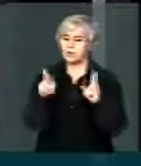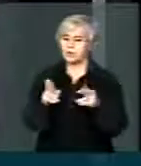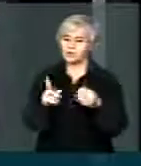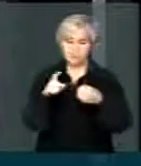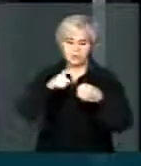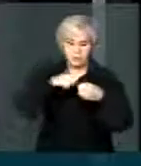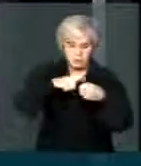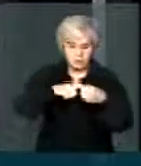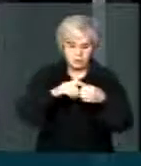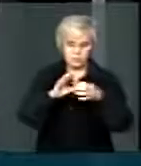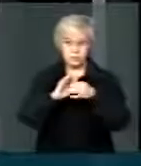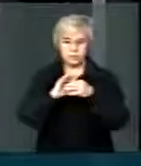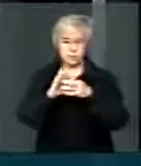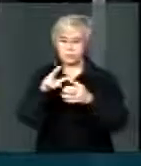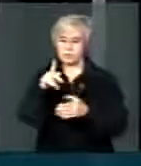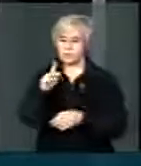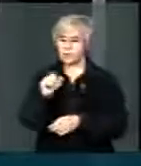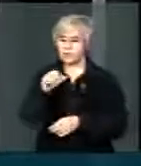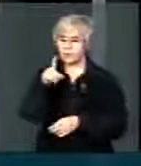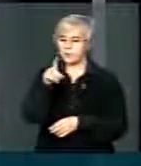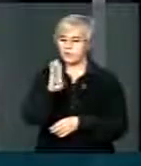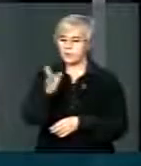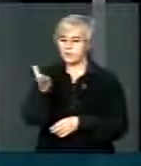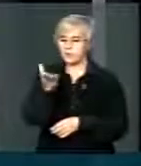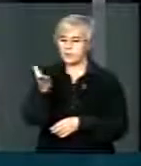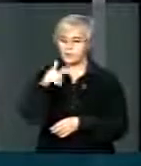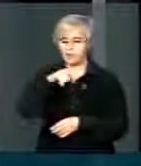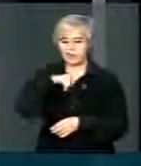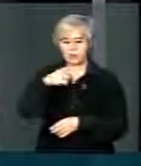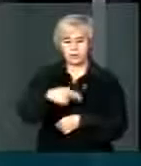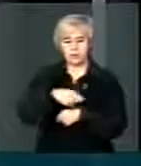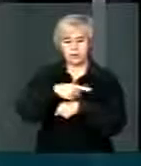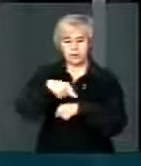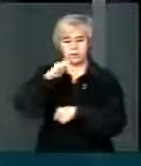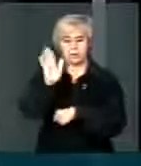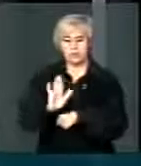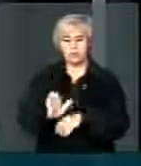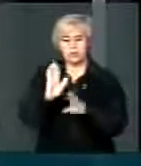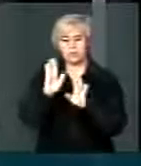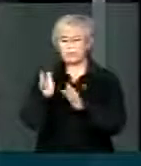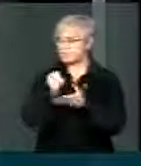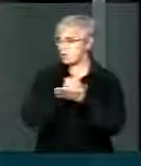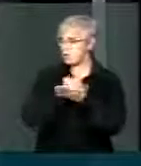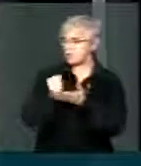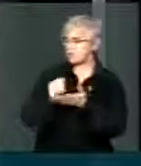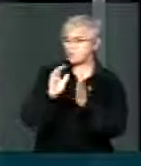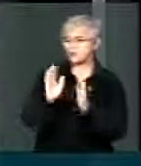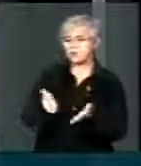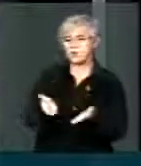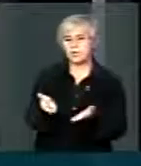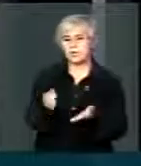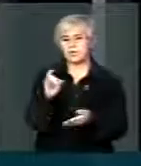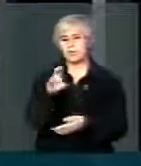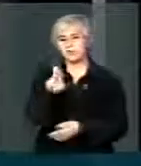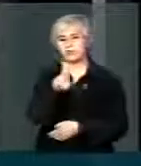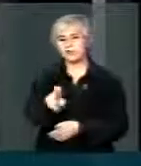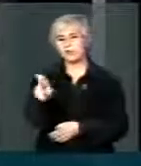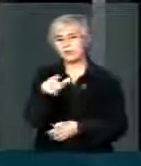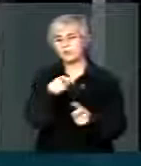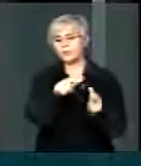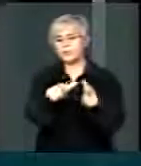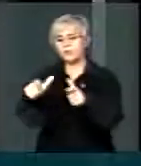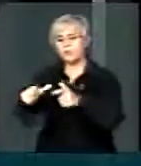que tanto o PSDB quer instaurar no país e que já foi superado, é utilizado apenas em lugares